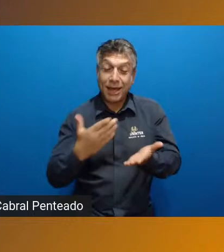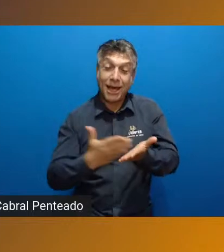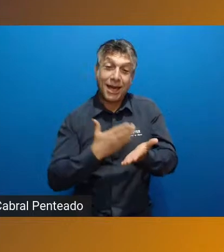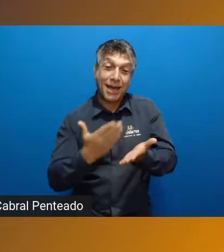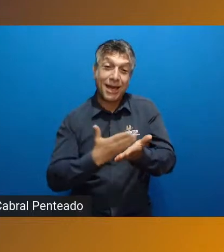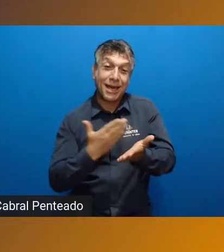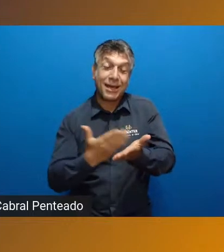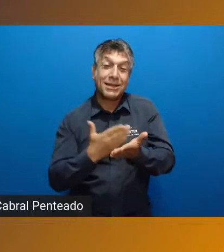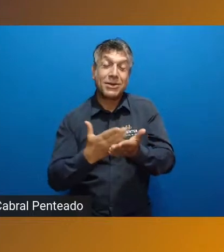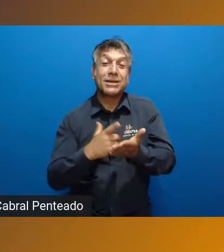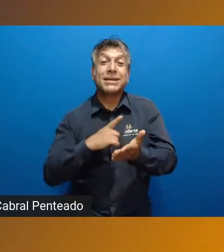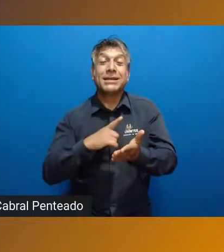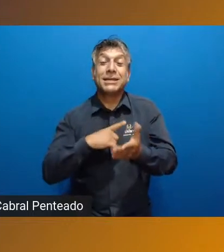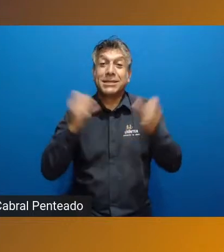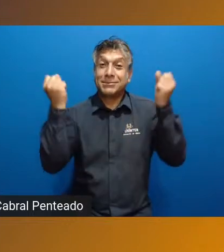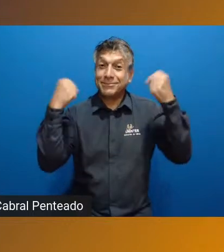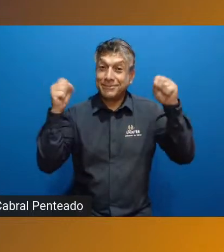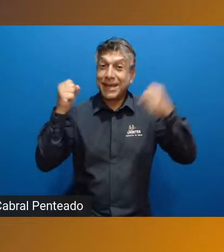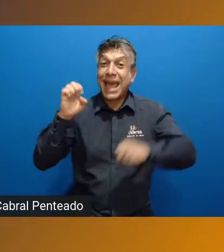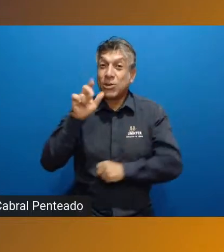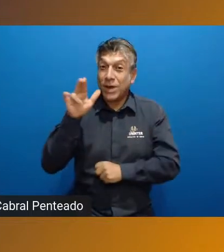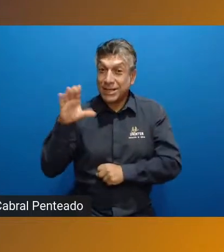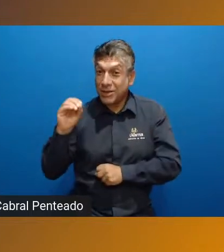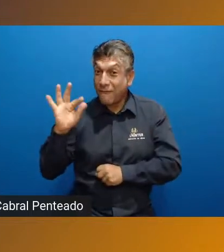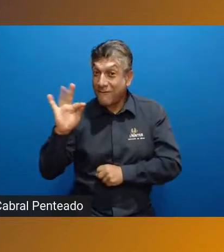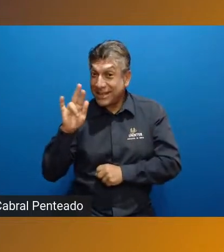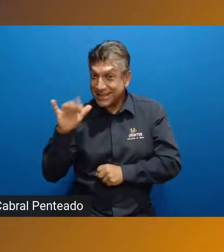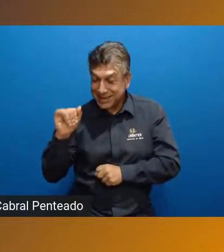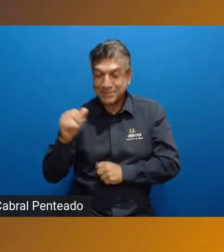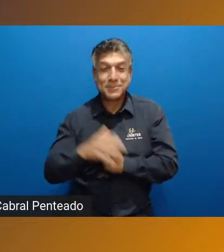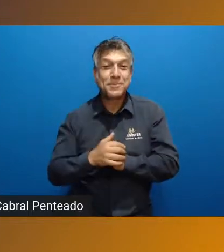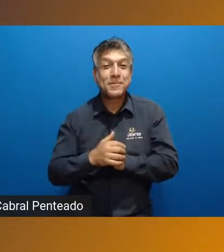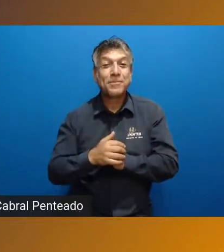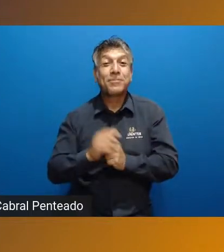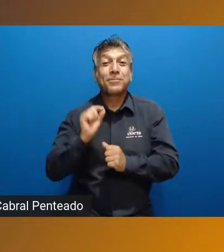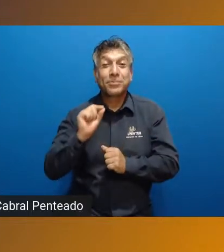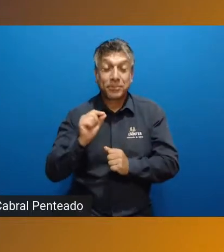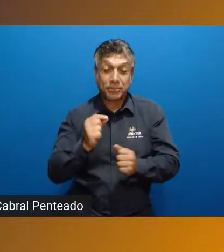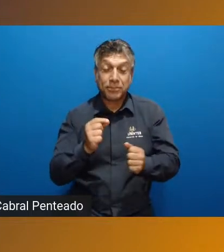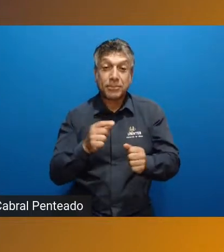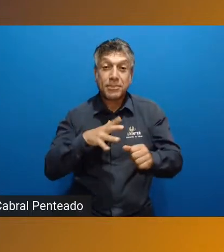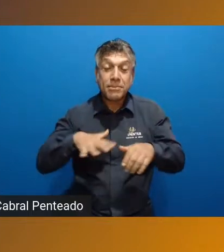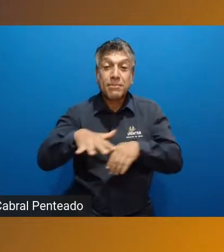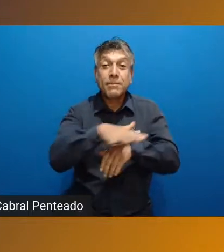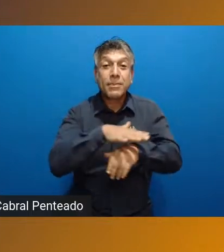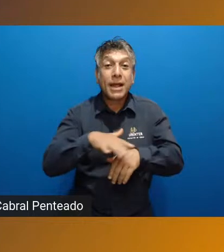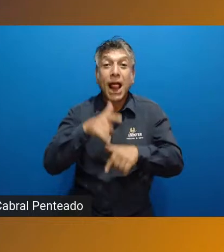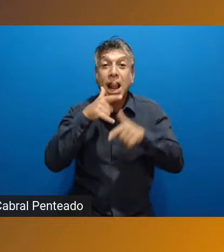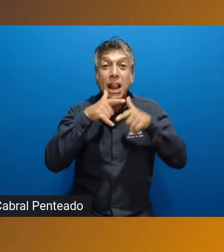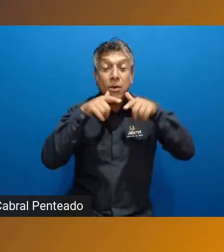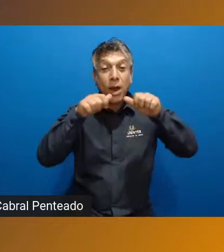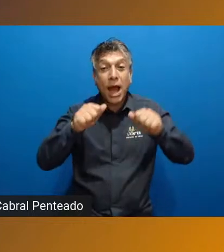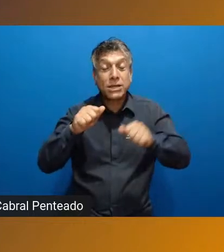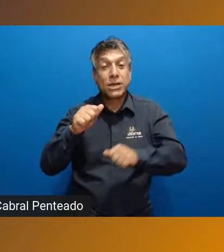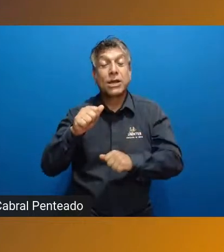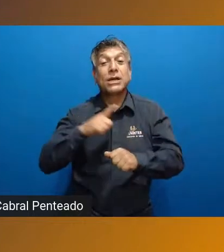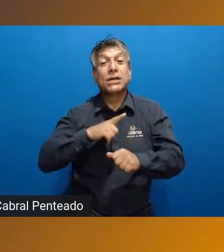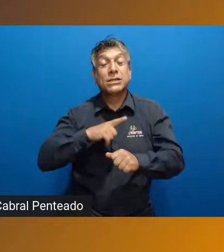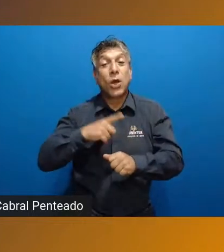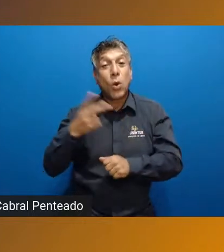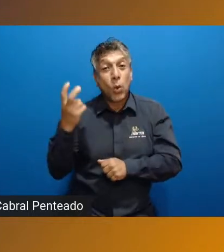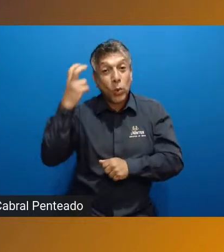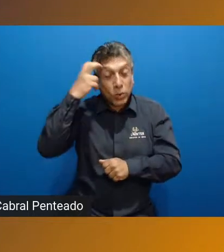de educação física da área de linguagens cultural e corporal.